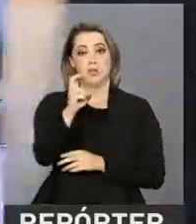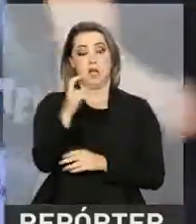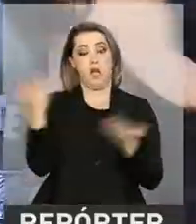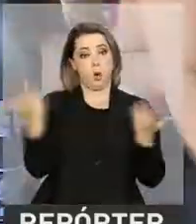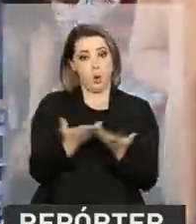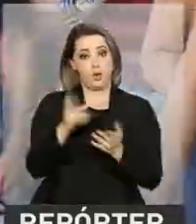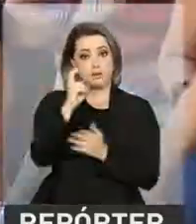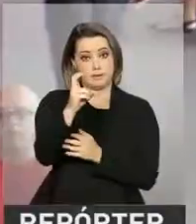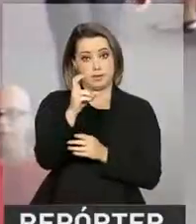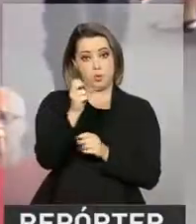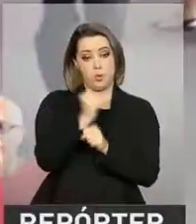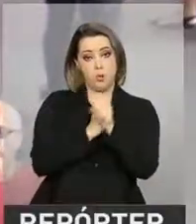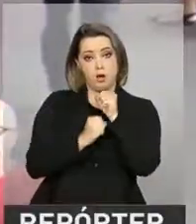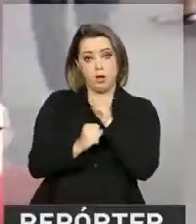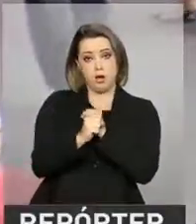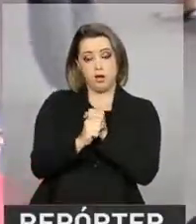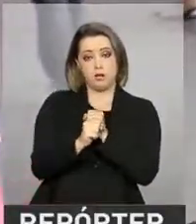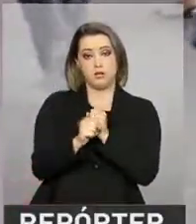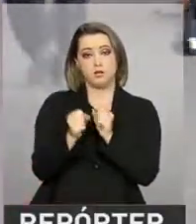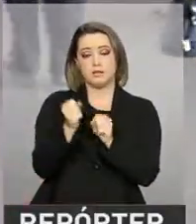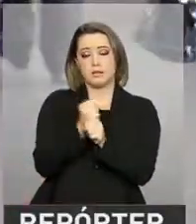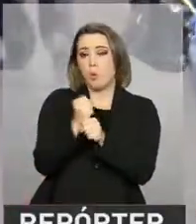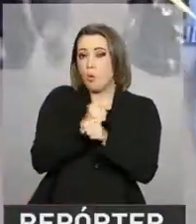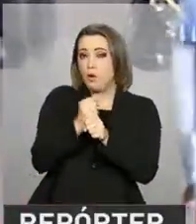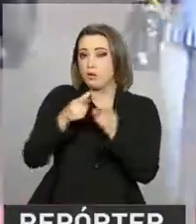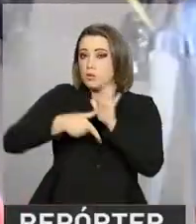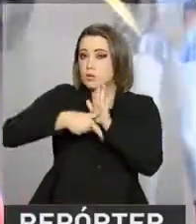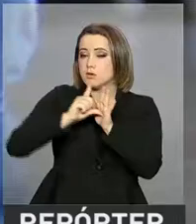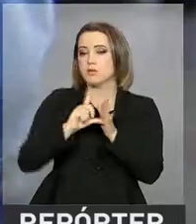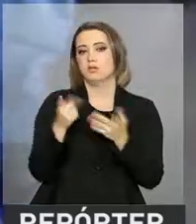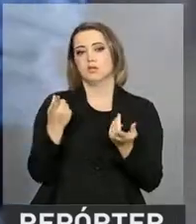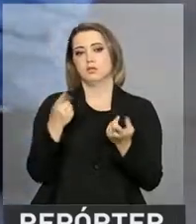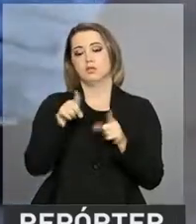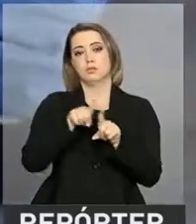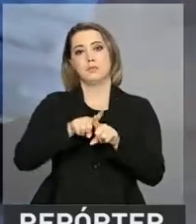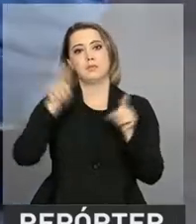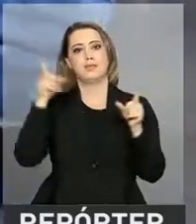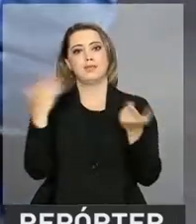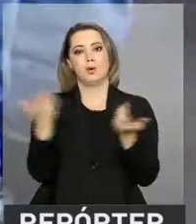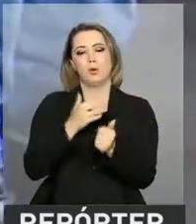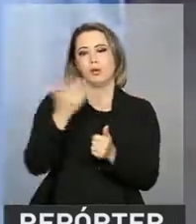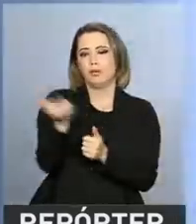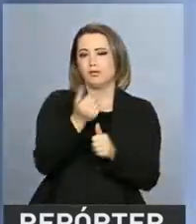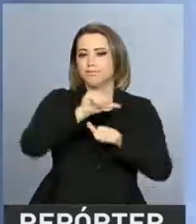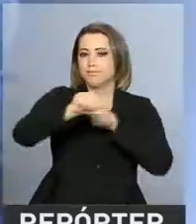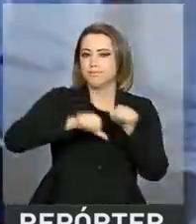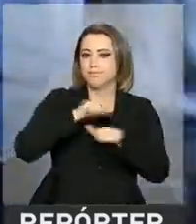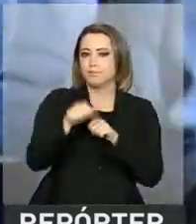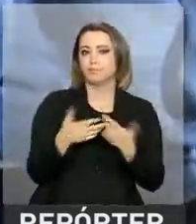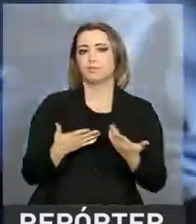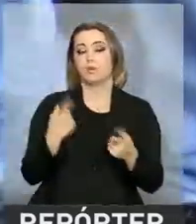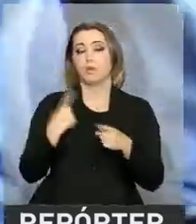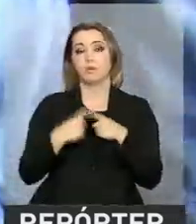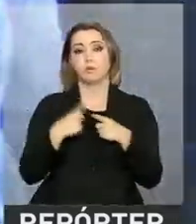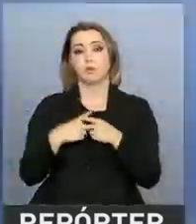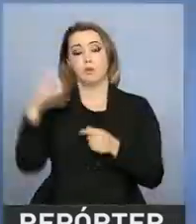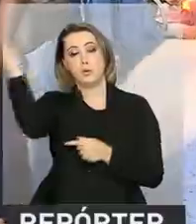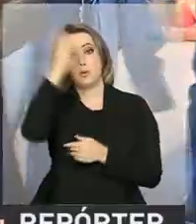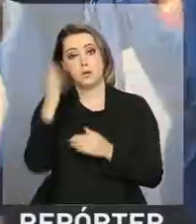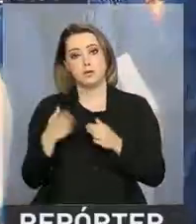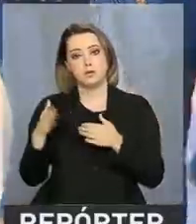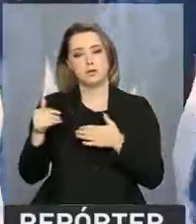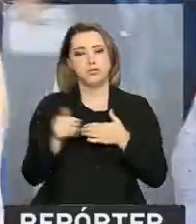anos antes dos homens. A ideia do governo é que a idade mínima seja a mesma. Segundo os estudos, o Brasil está seguindo uma tendência mundial.